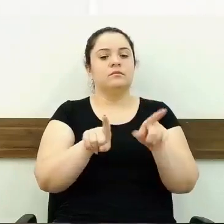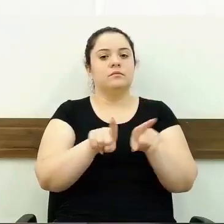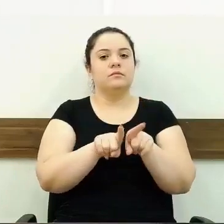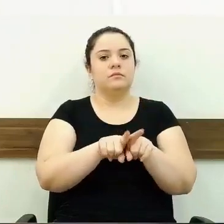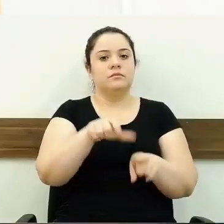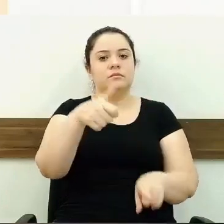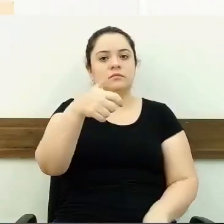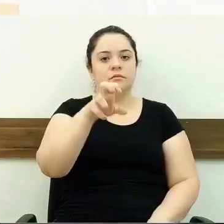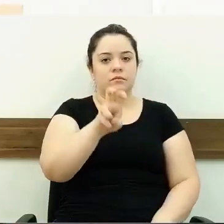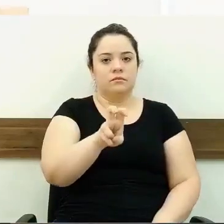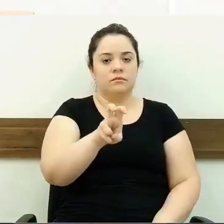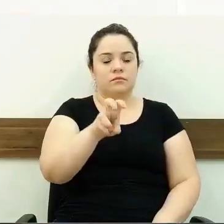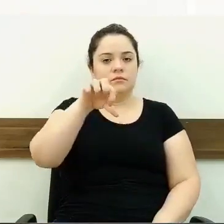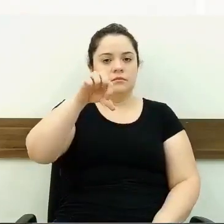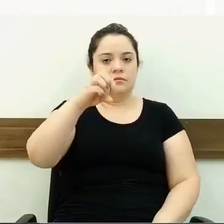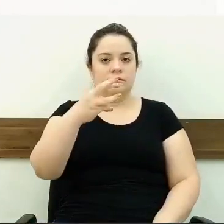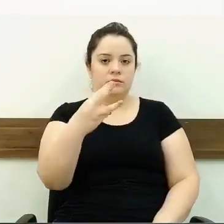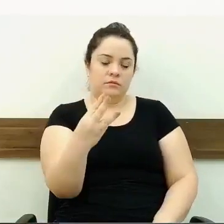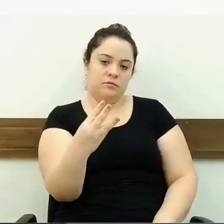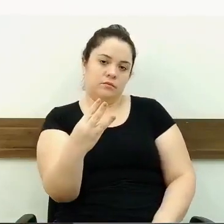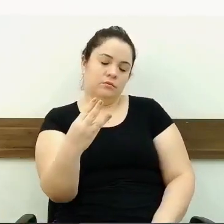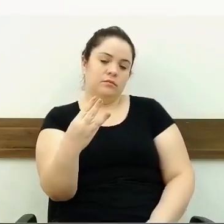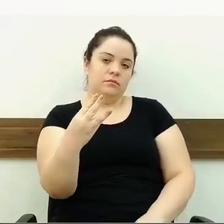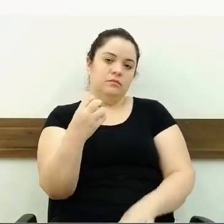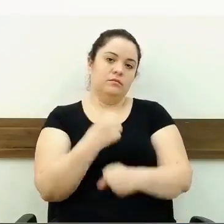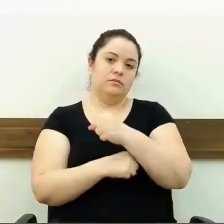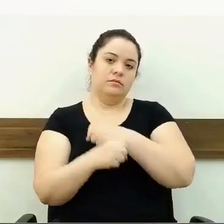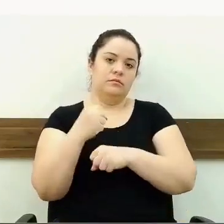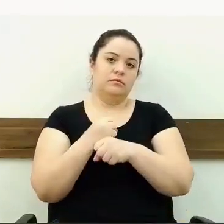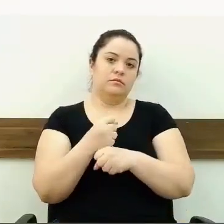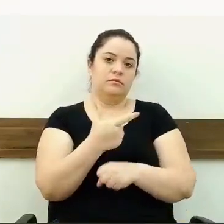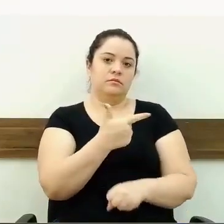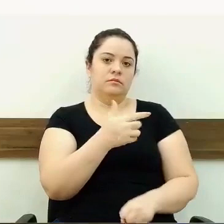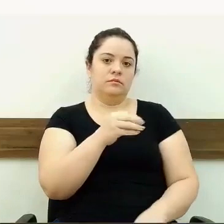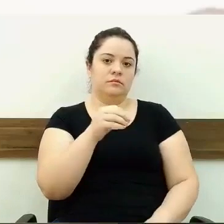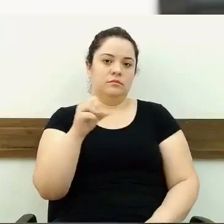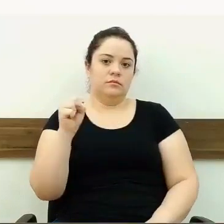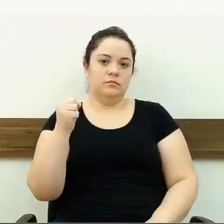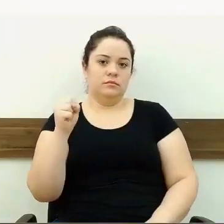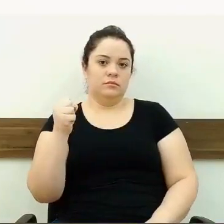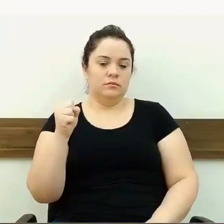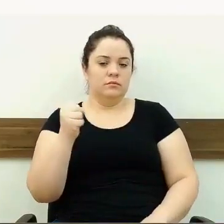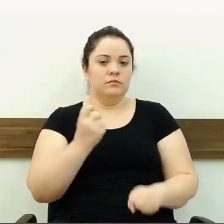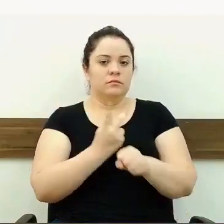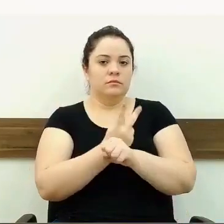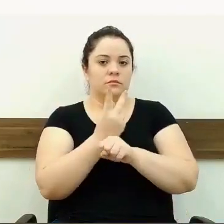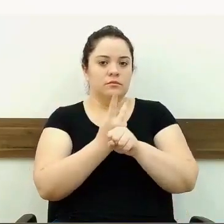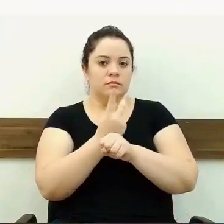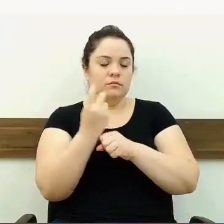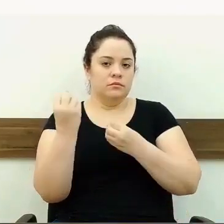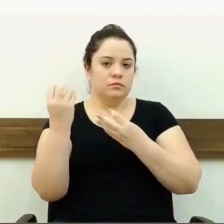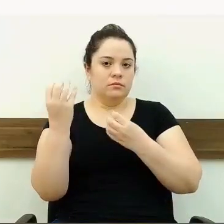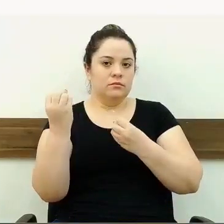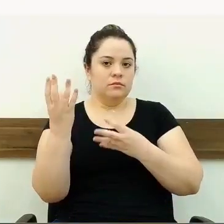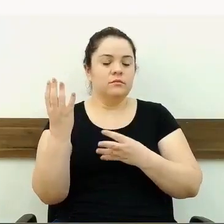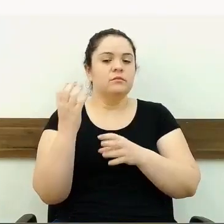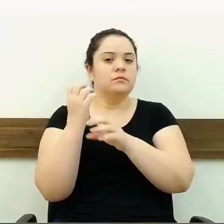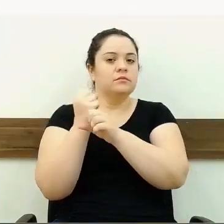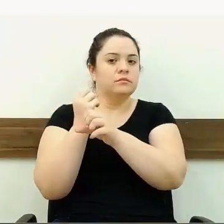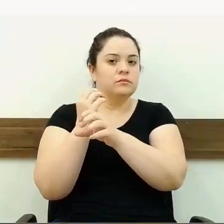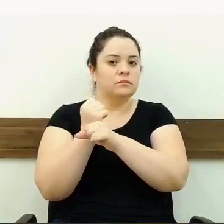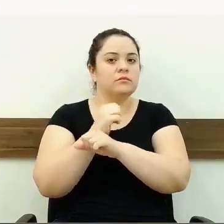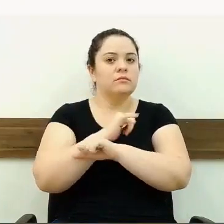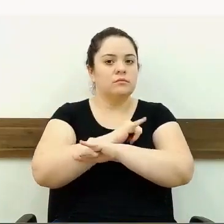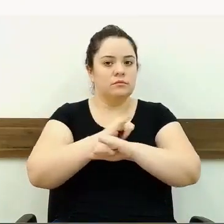2008. Procure informações junto ao contador de vocês e você pode estar ajudando o nosso município. Eu também